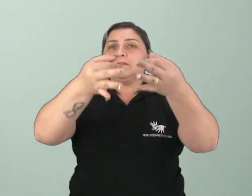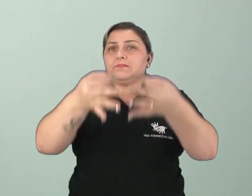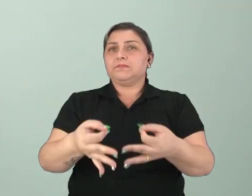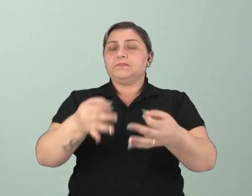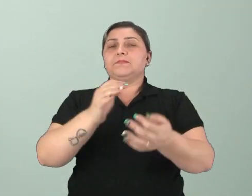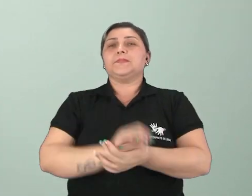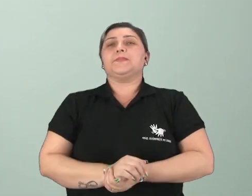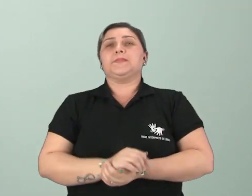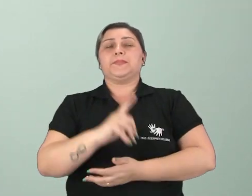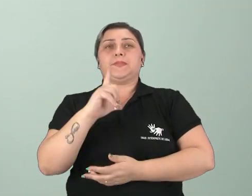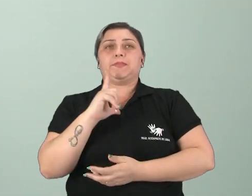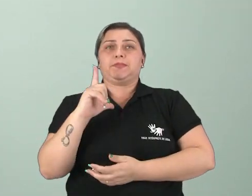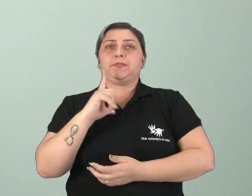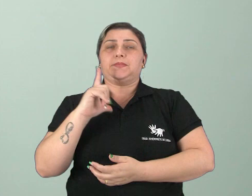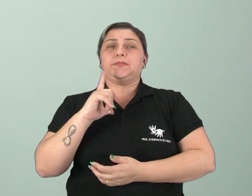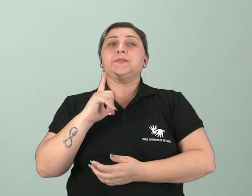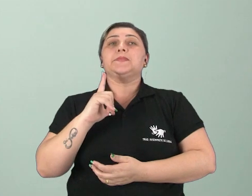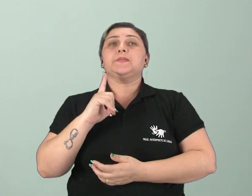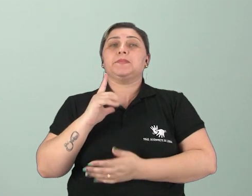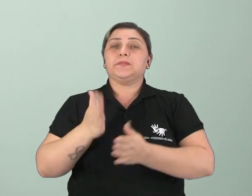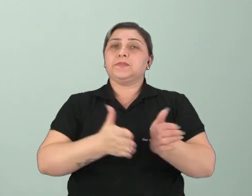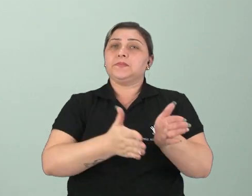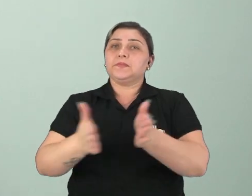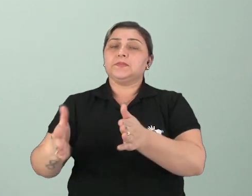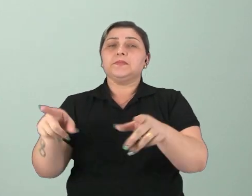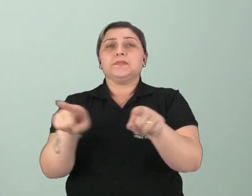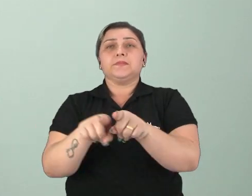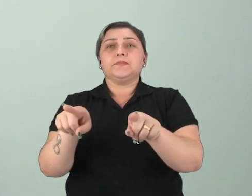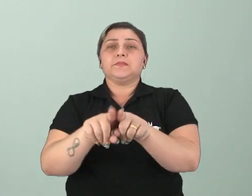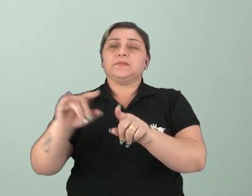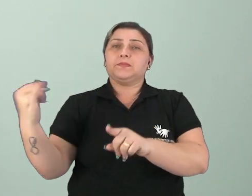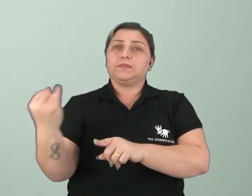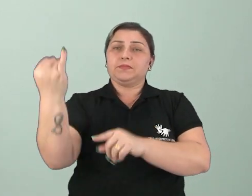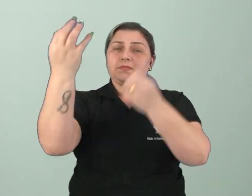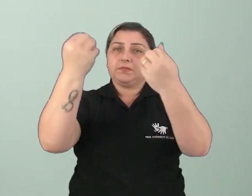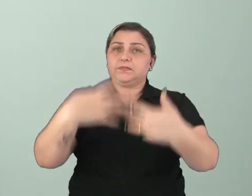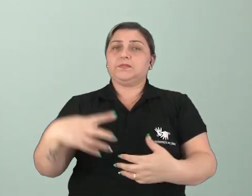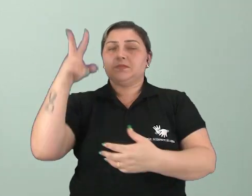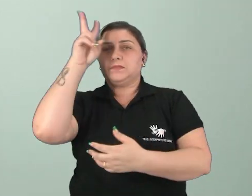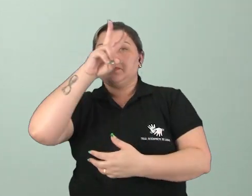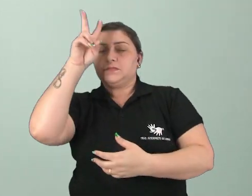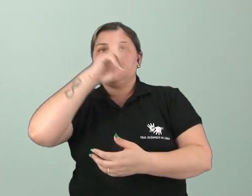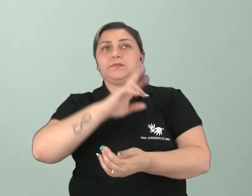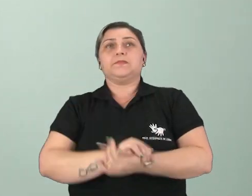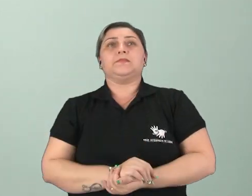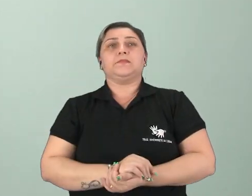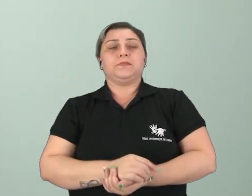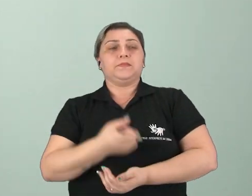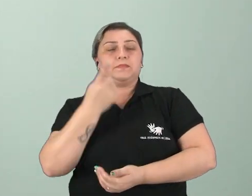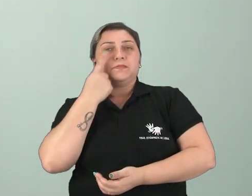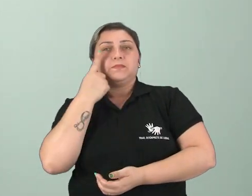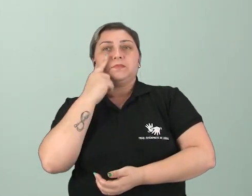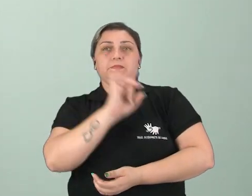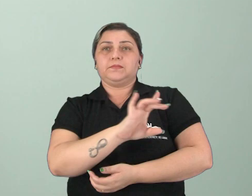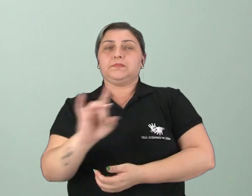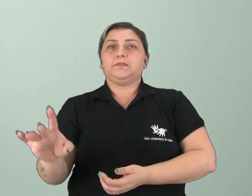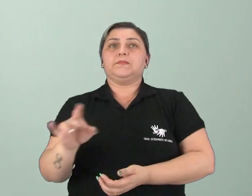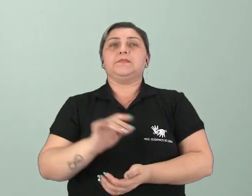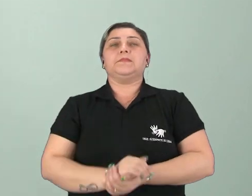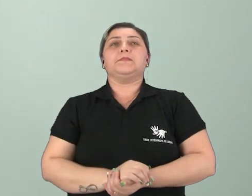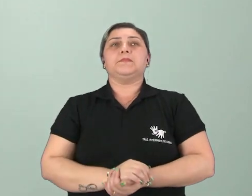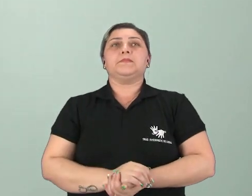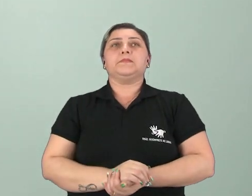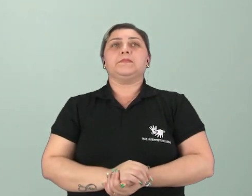Então, gente tem esses períodos também que são importantes para contar a nossa história. Então, vamos ver um pouquinho de cada um deles.